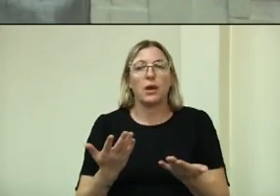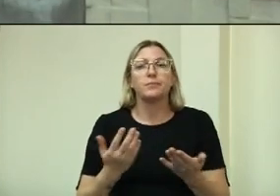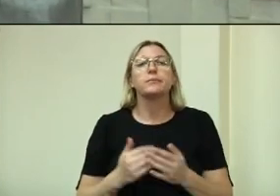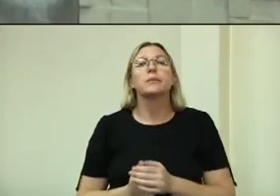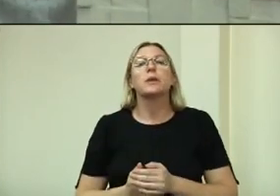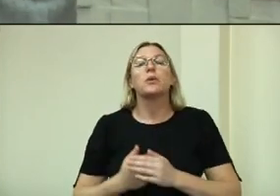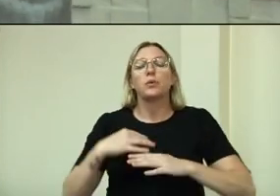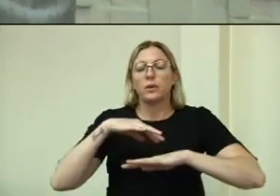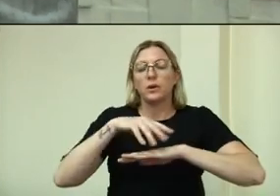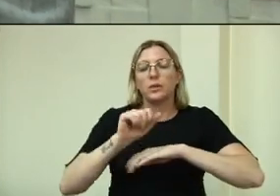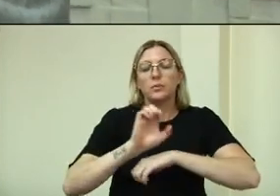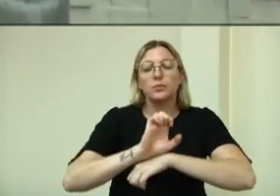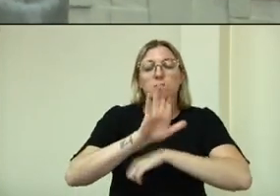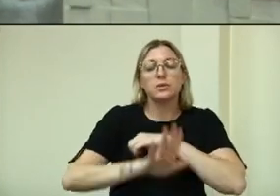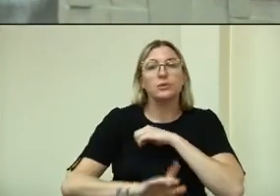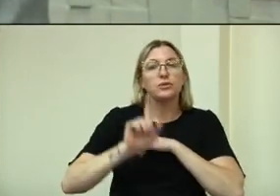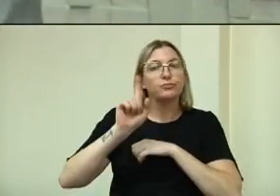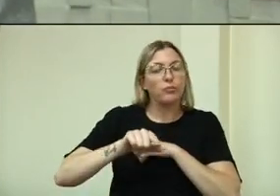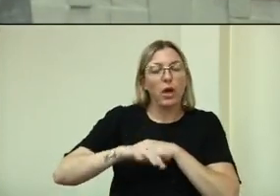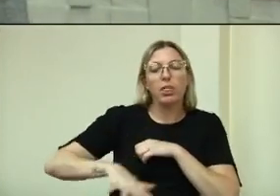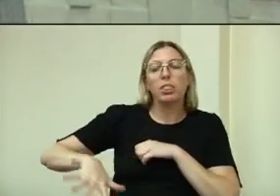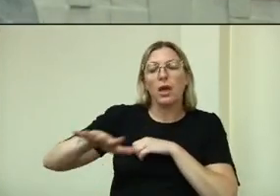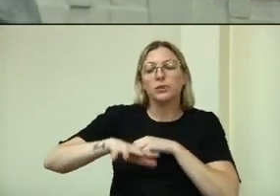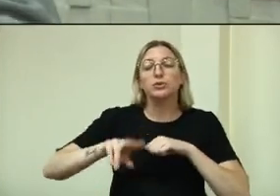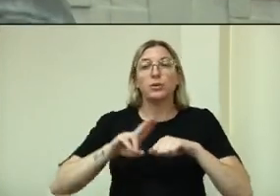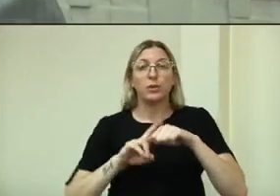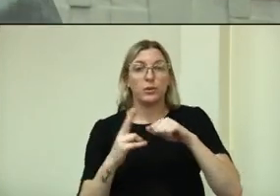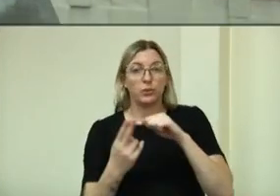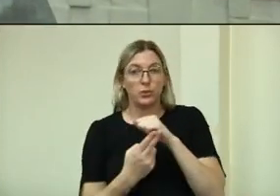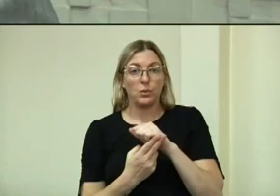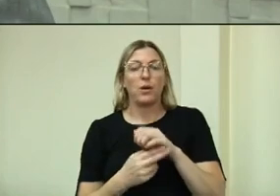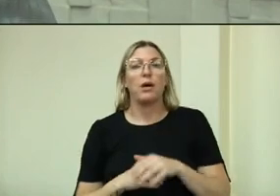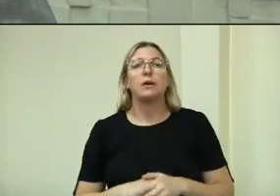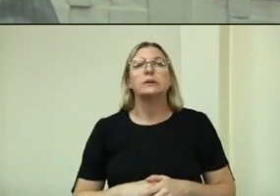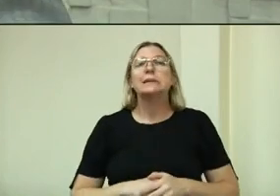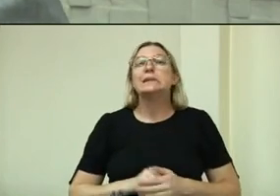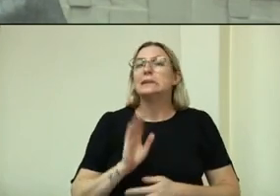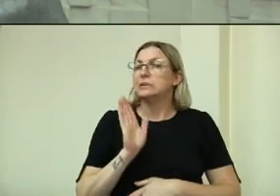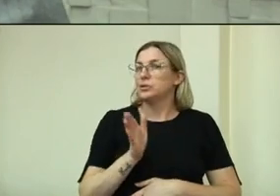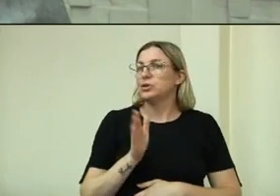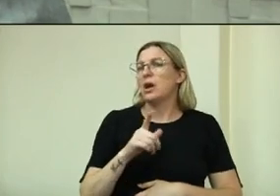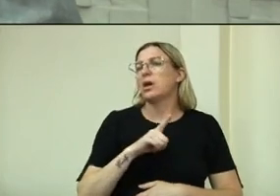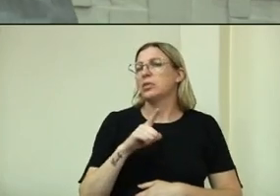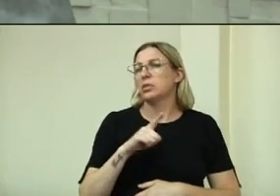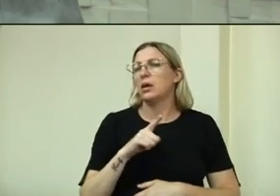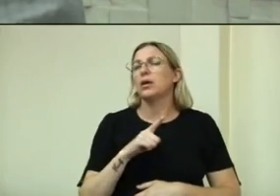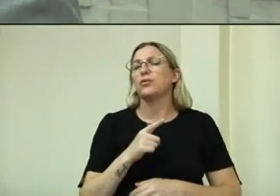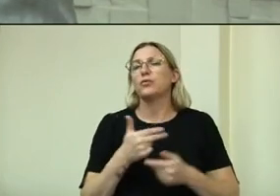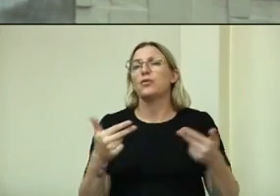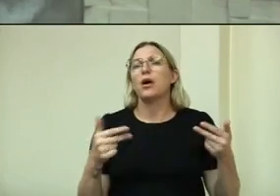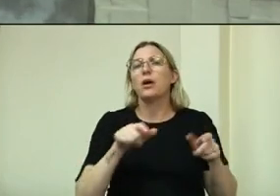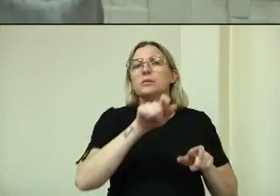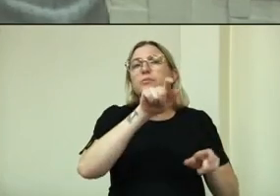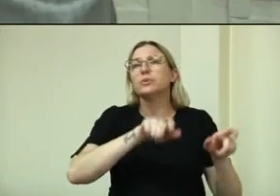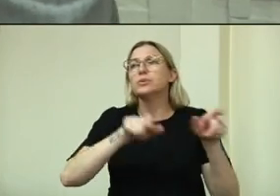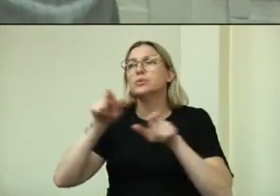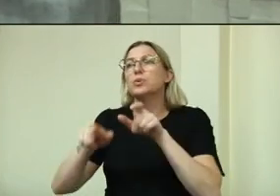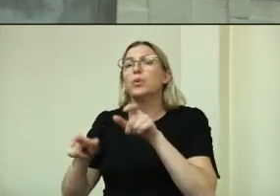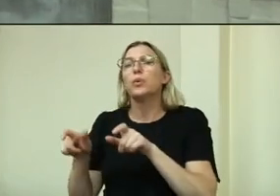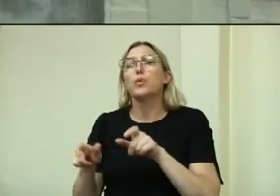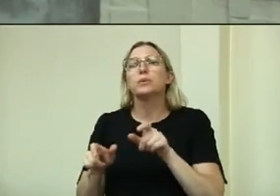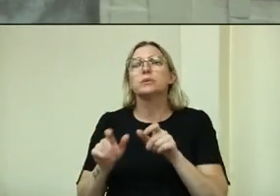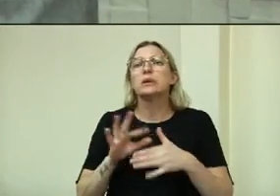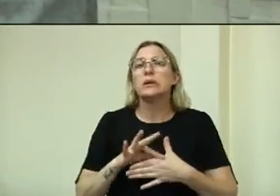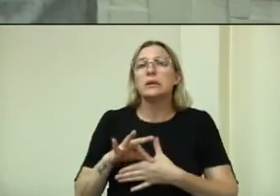Alto Uruguai. E veio aqui e veio para ficar. Nós já tivemos várias pessoas, que, de certa maneira, a gente pode dizer